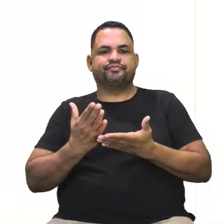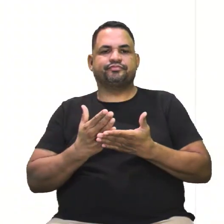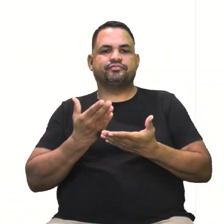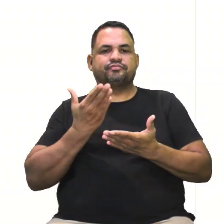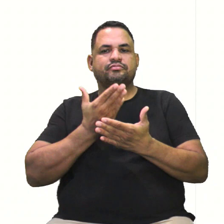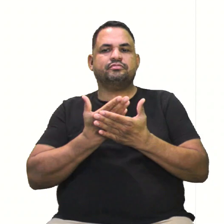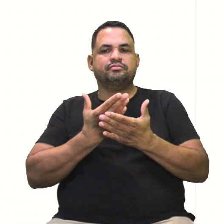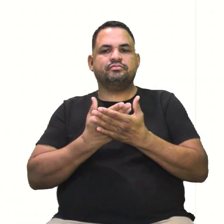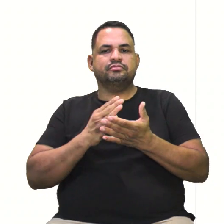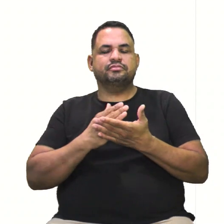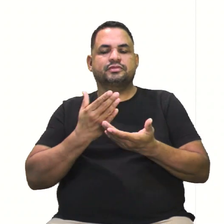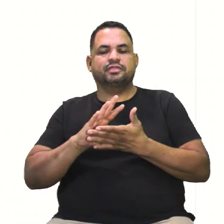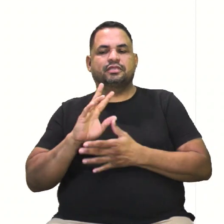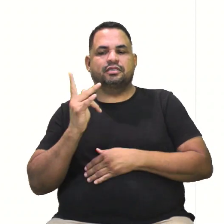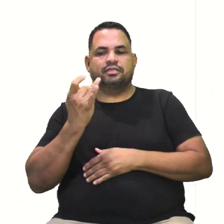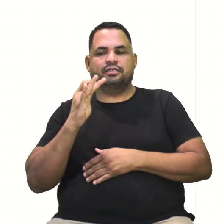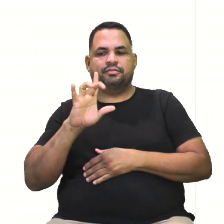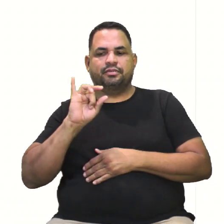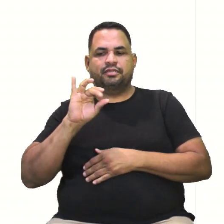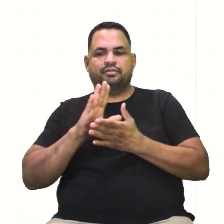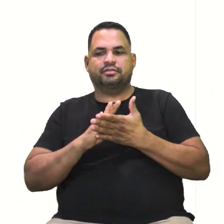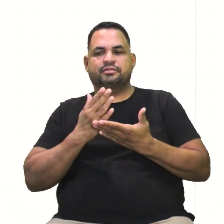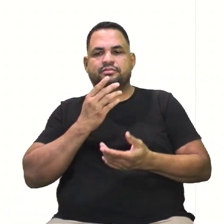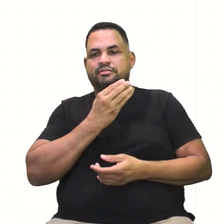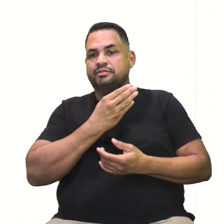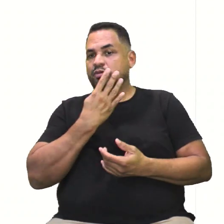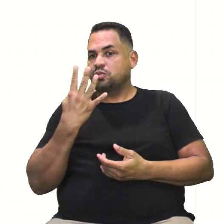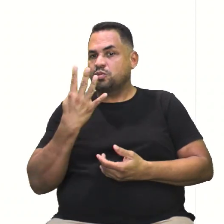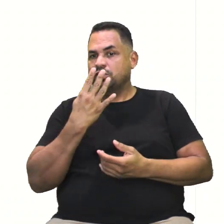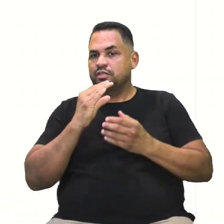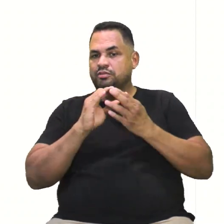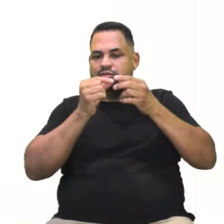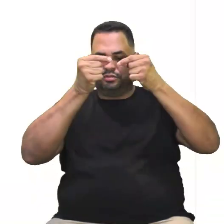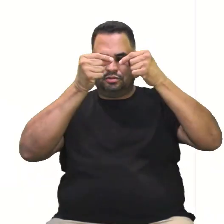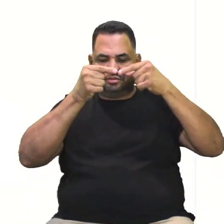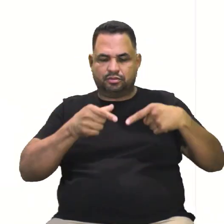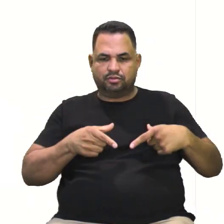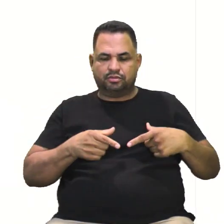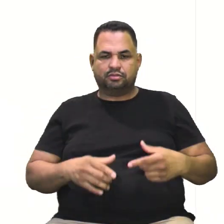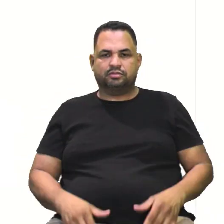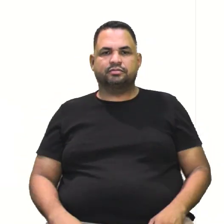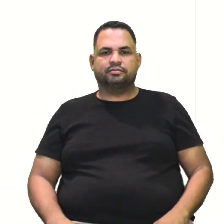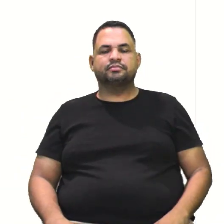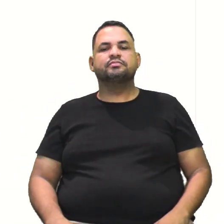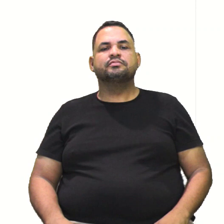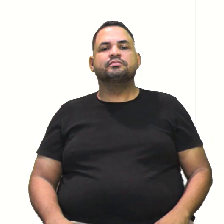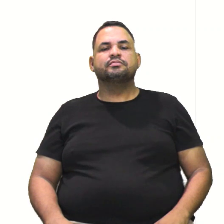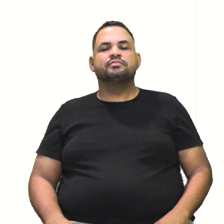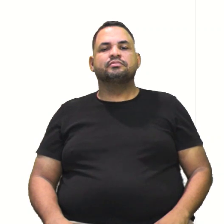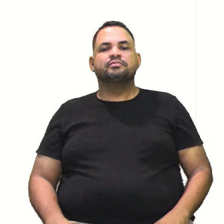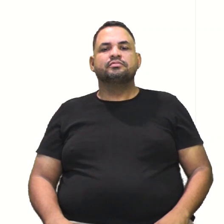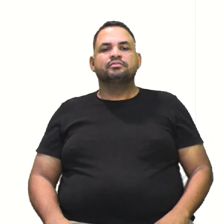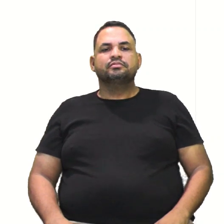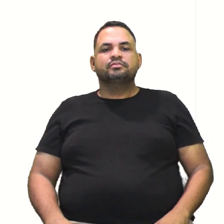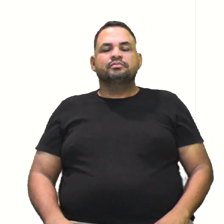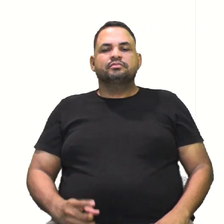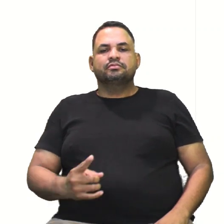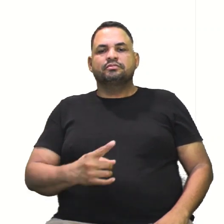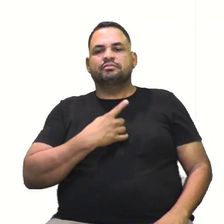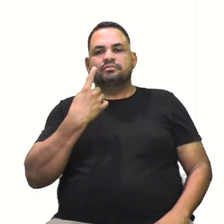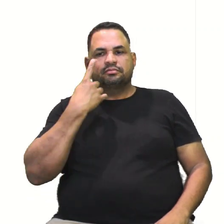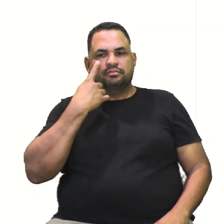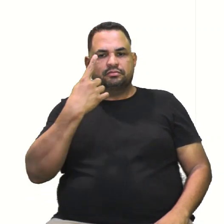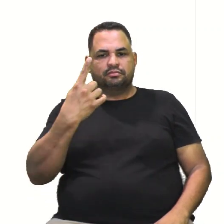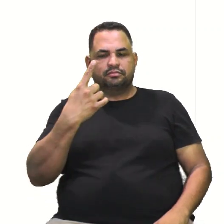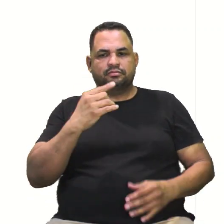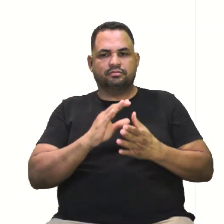hipérbole, ou seja, a parte 4 das cônicas. Então vamos relembrar o que a gente viu nessa aula aí mesmo, vamos lá? Então nós vimos o